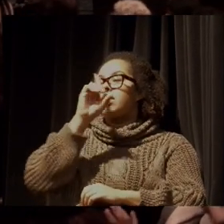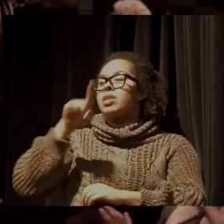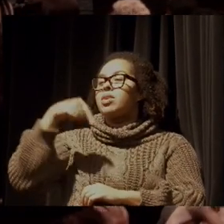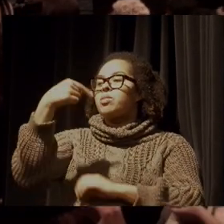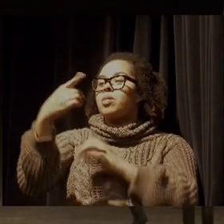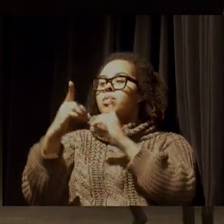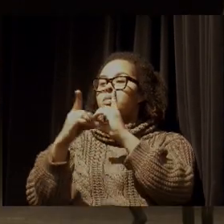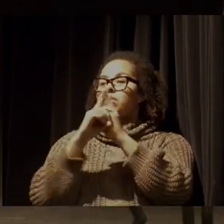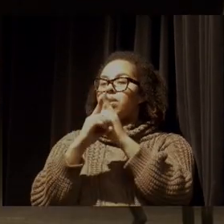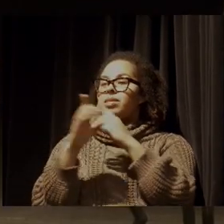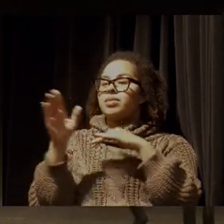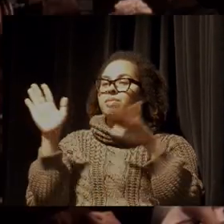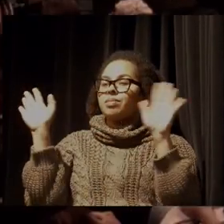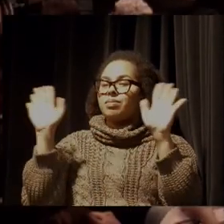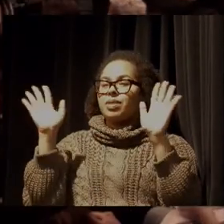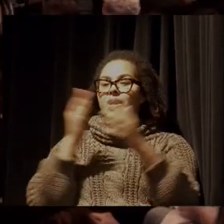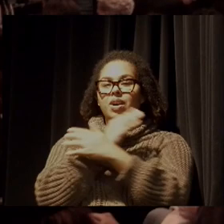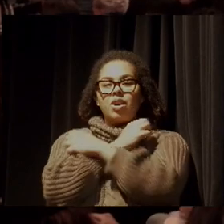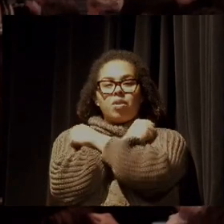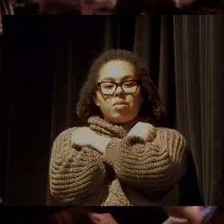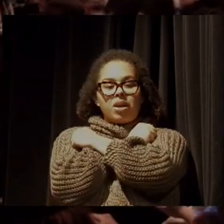a próxima conversa. Grande abraço.